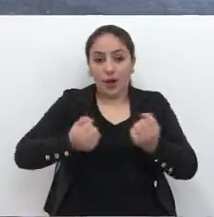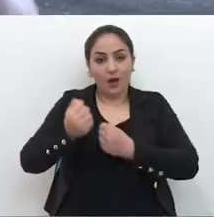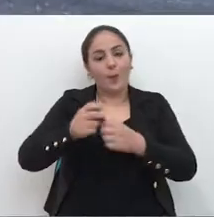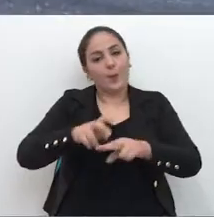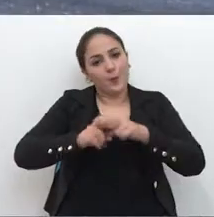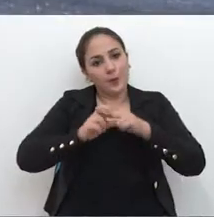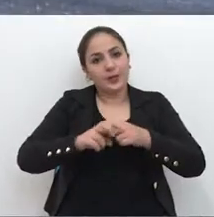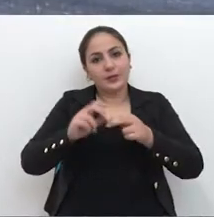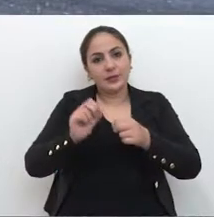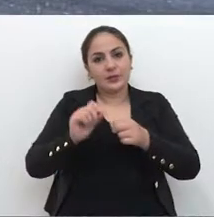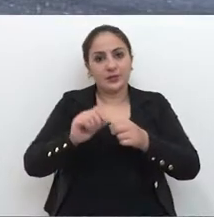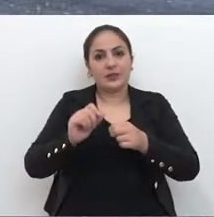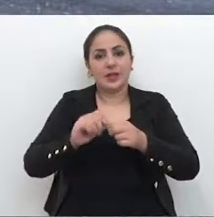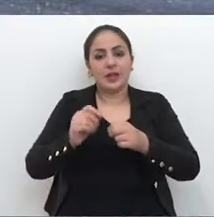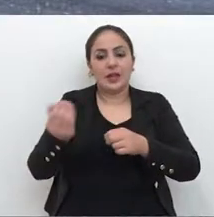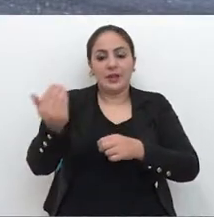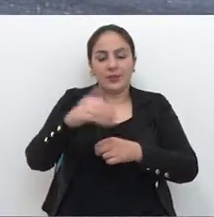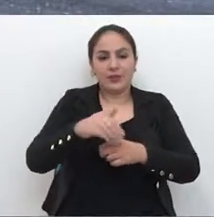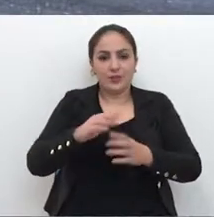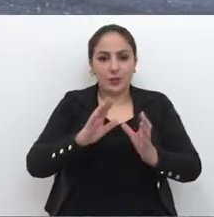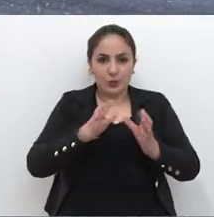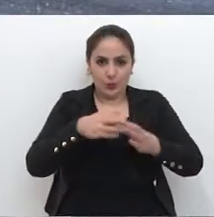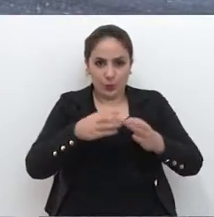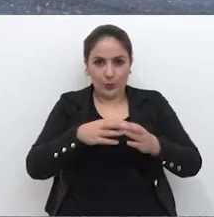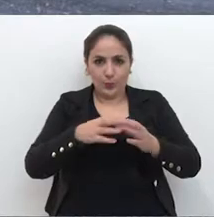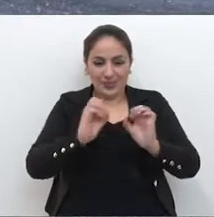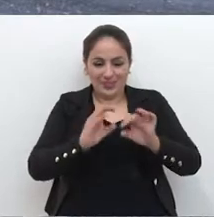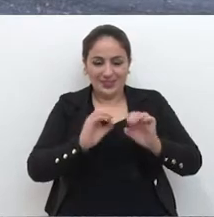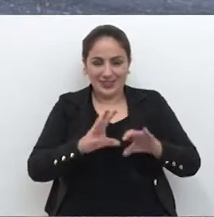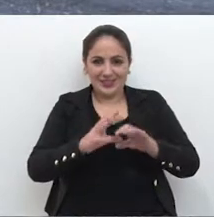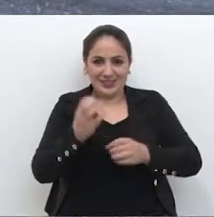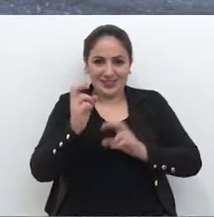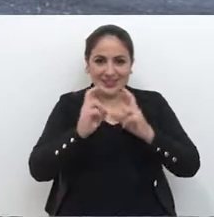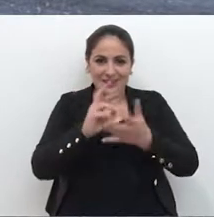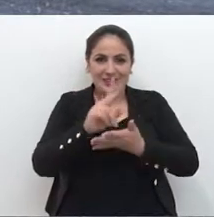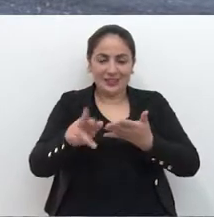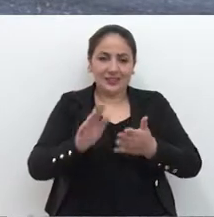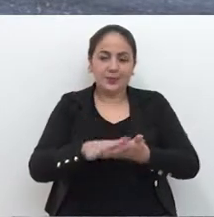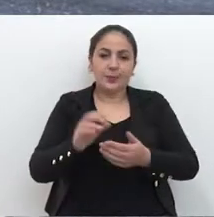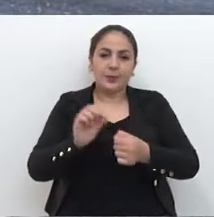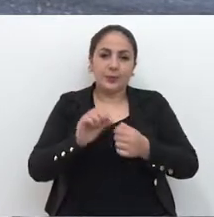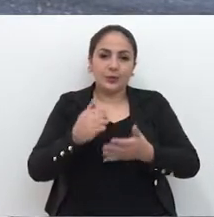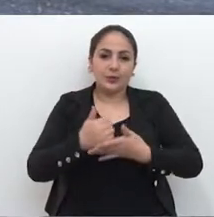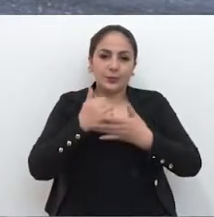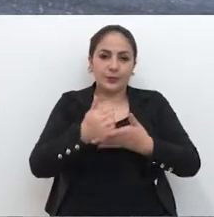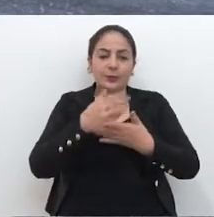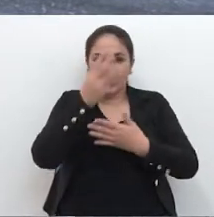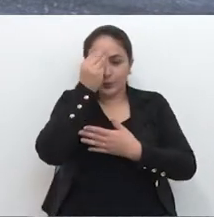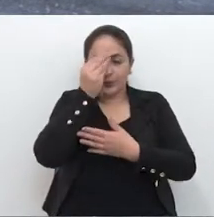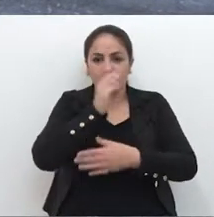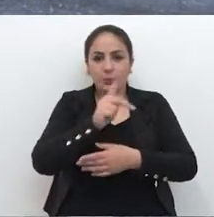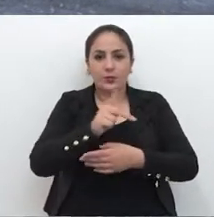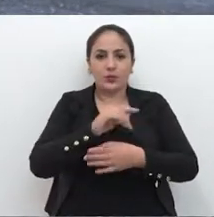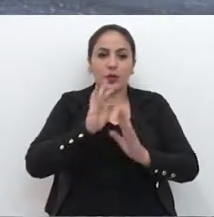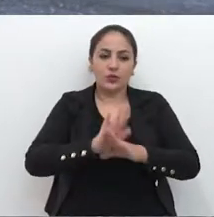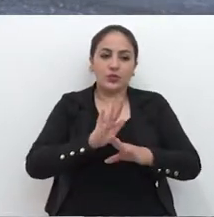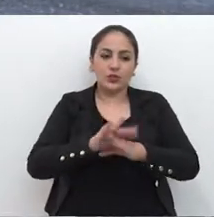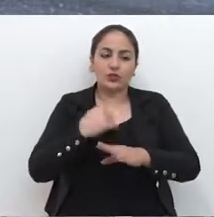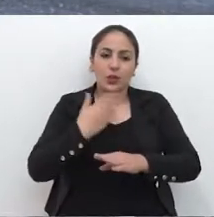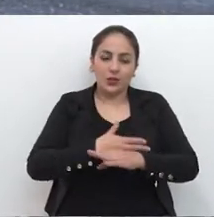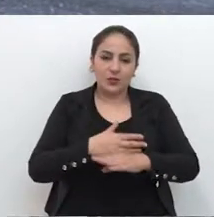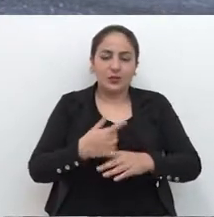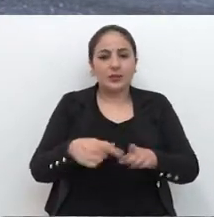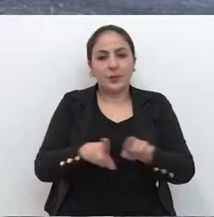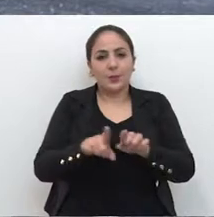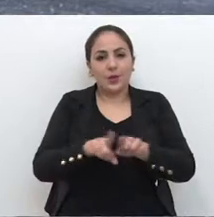no seu veículo. Por isso que vai vir a Escolinha de Trânsito, para dar essas orientações, para pedir a parceria e a compreensão dos professores que nos ajudem.